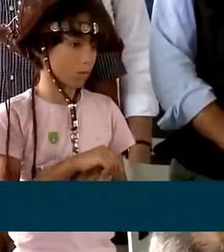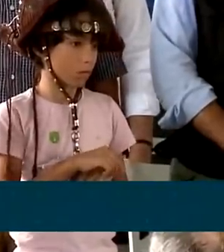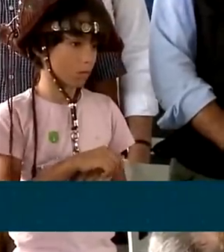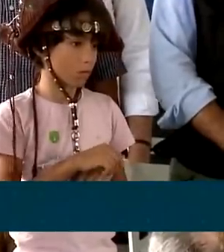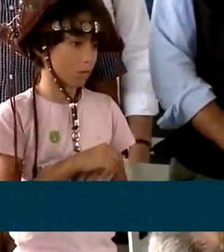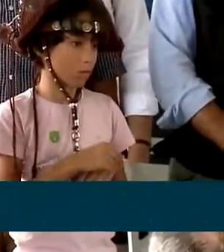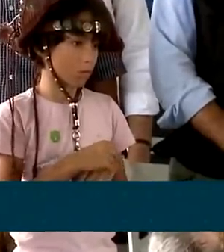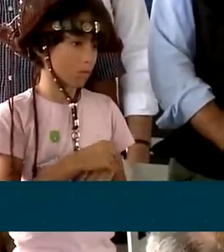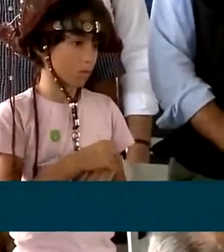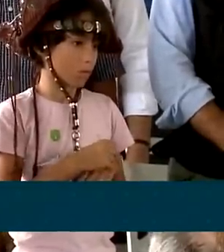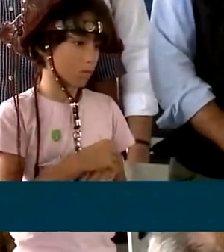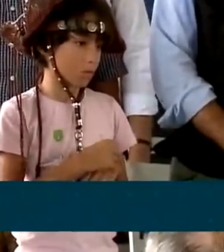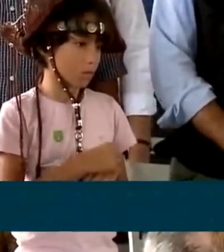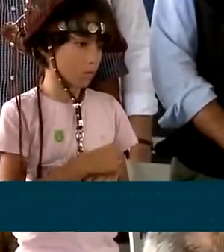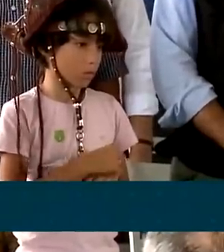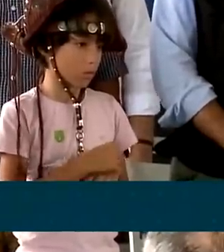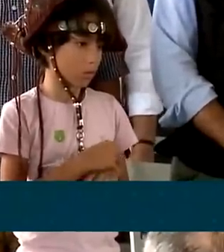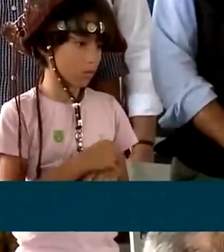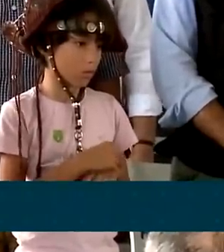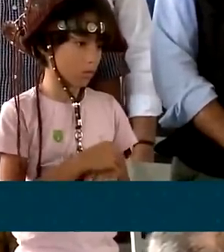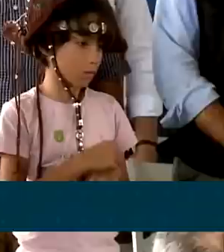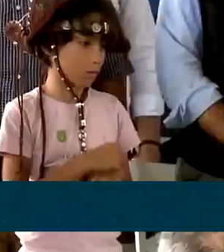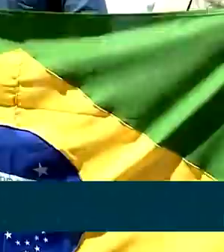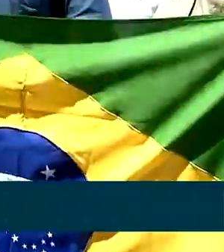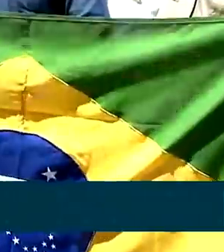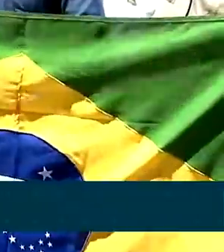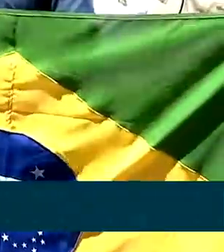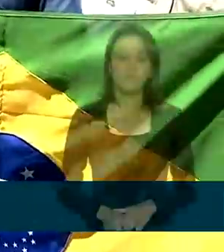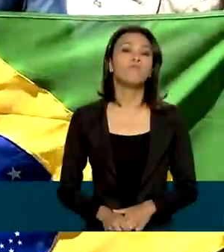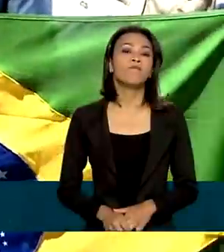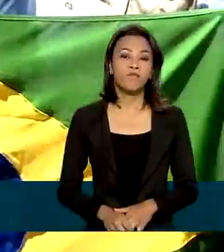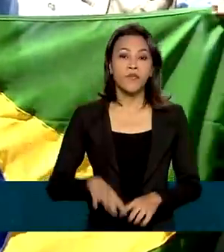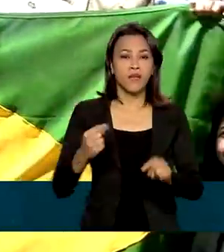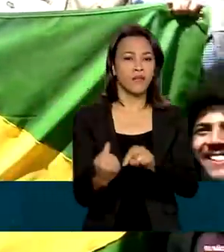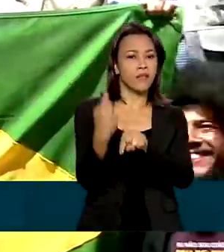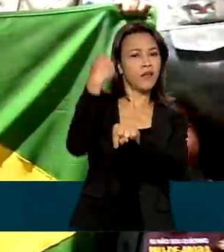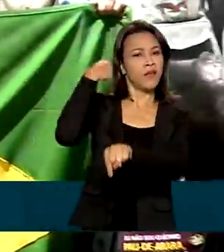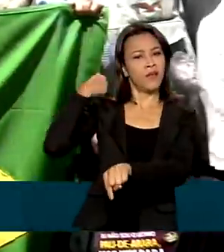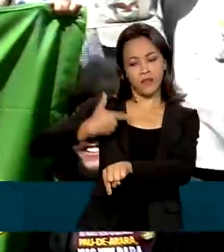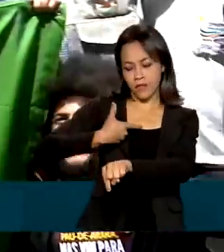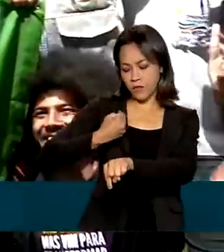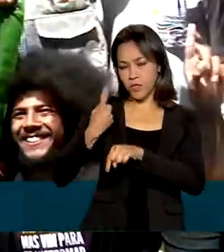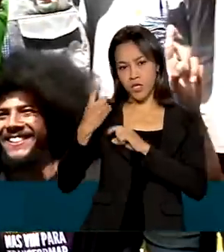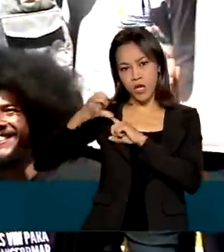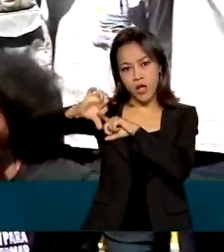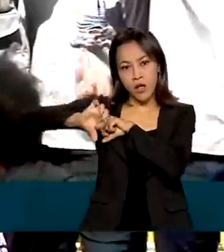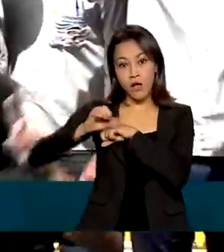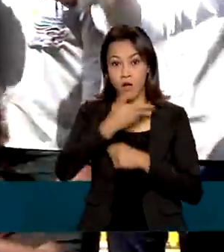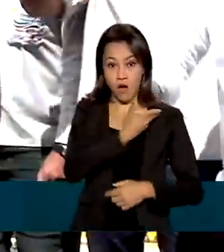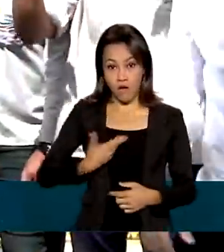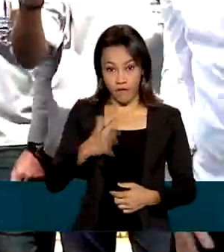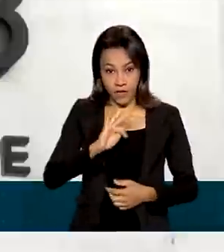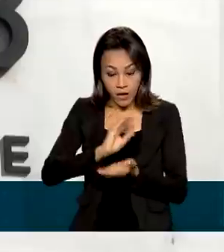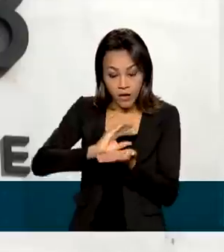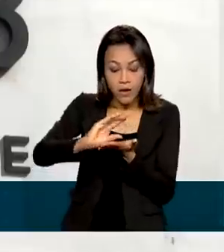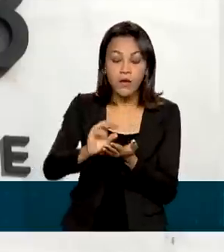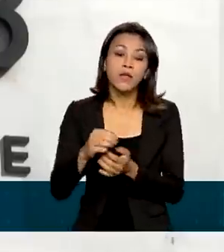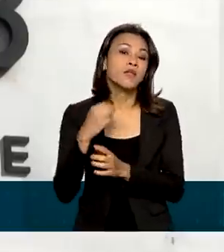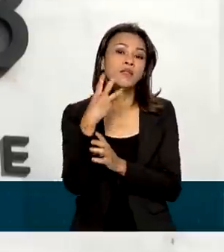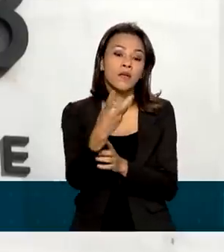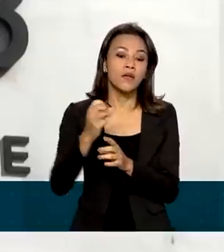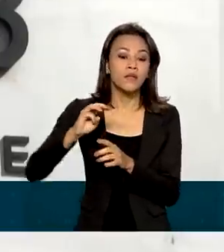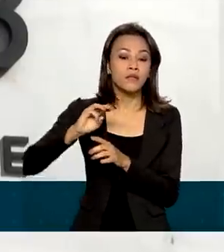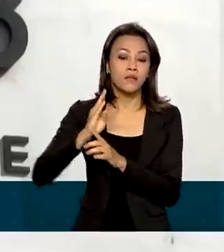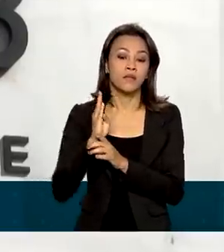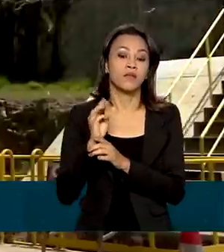30 dias de carro-pipa pelo Nordeste. Desde 2019, o governo federal investiu cerca de 3 bilhões e meio